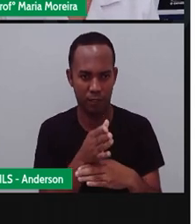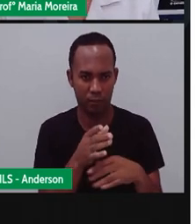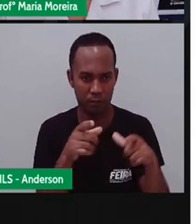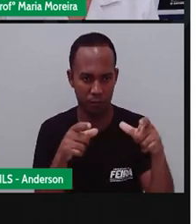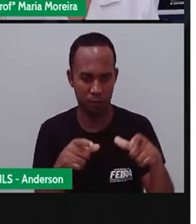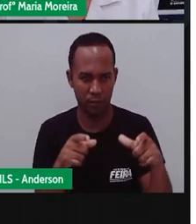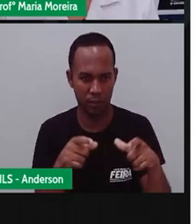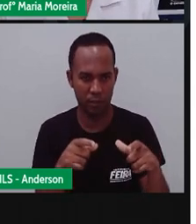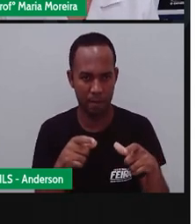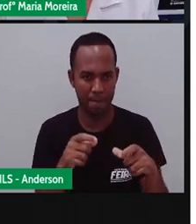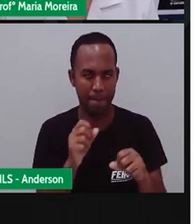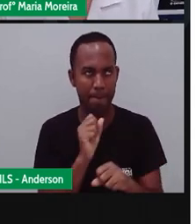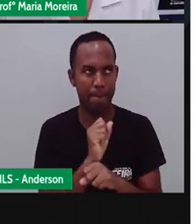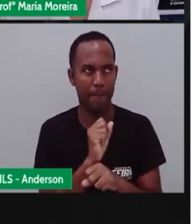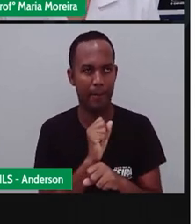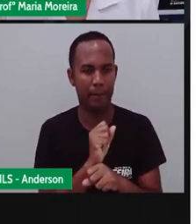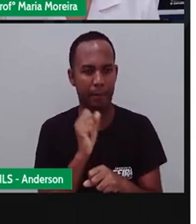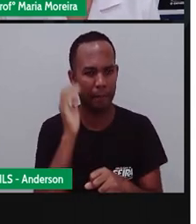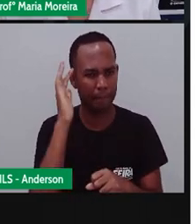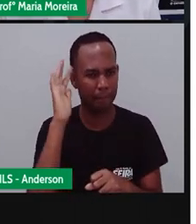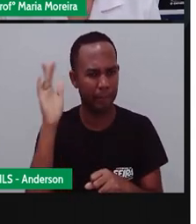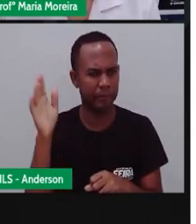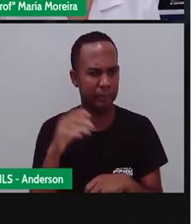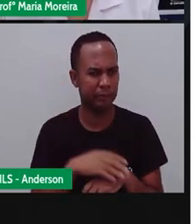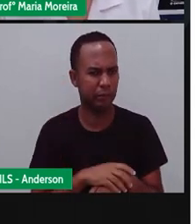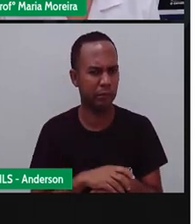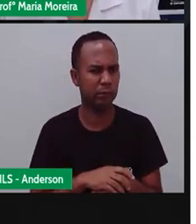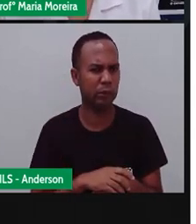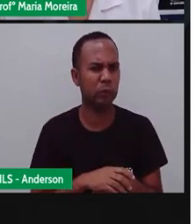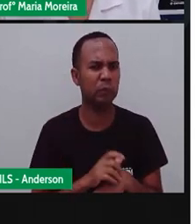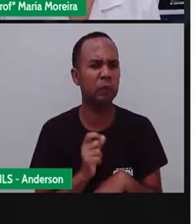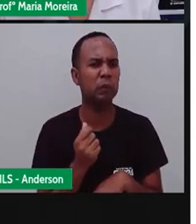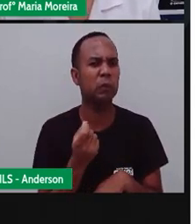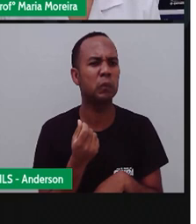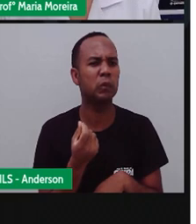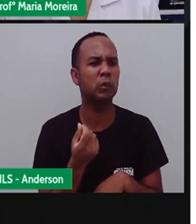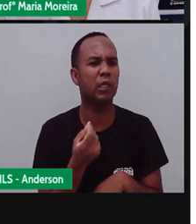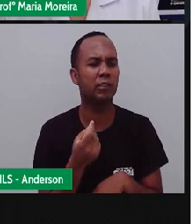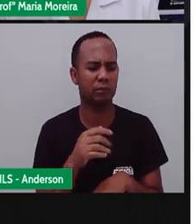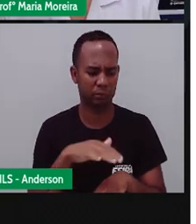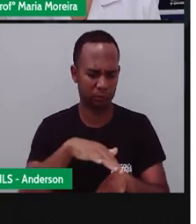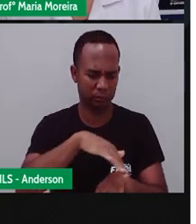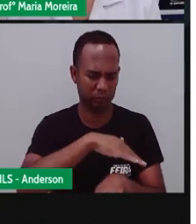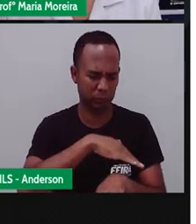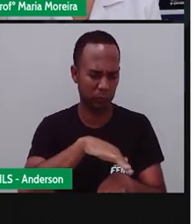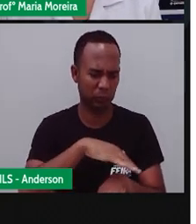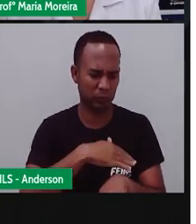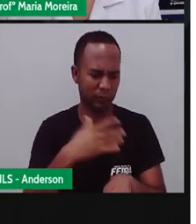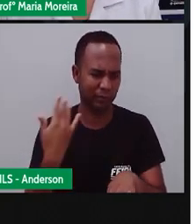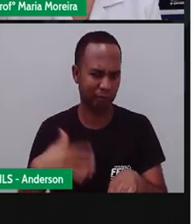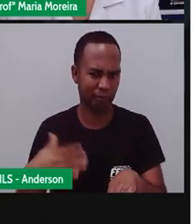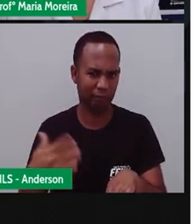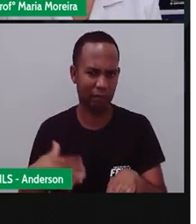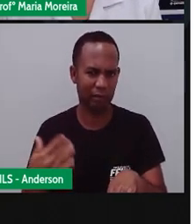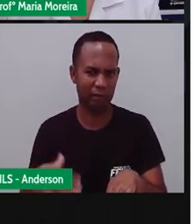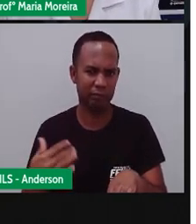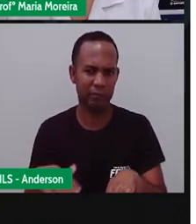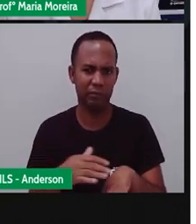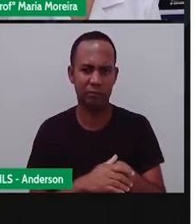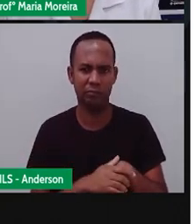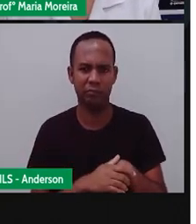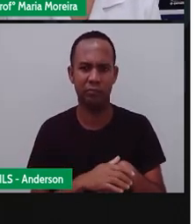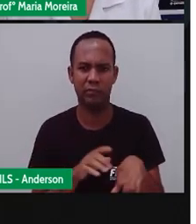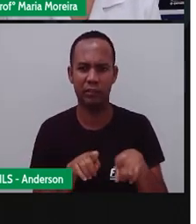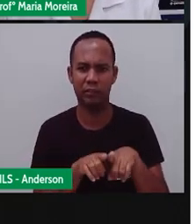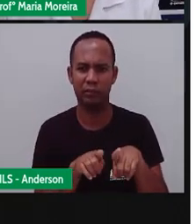alguém para para imaginar, nossa, quanto será que se gastou para colocar esse asfalto? Poxa, quanto será que se gasta, né? Para